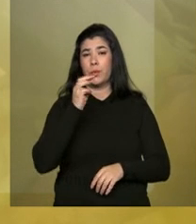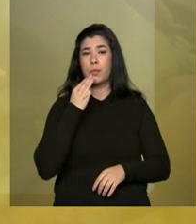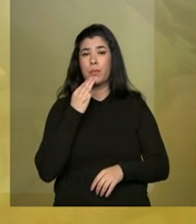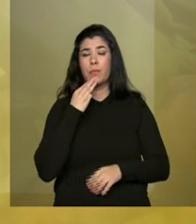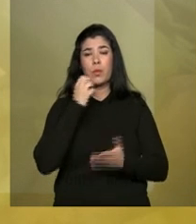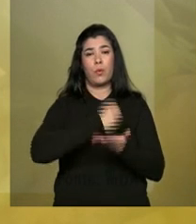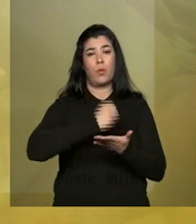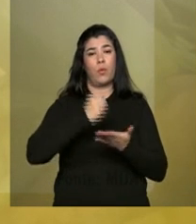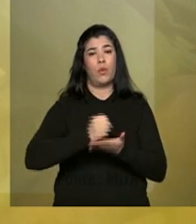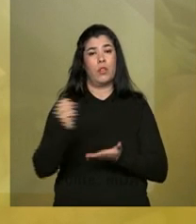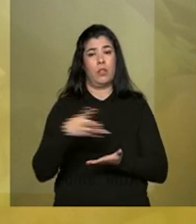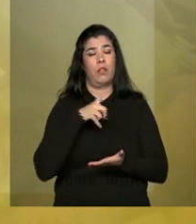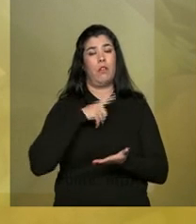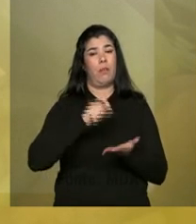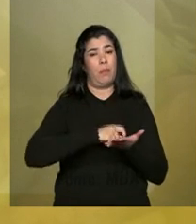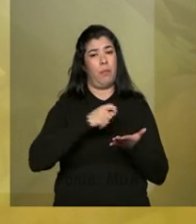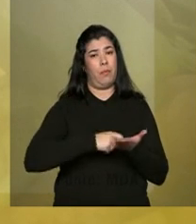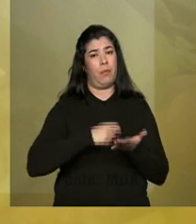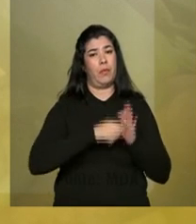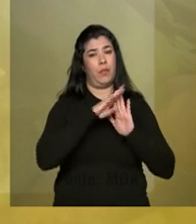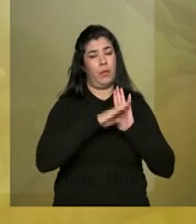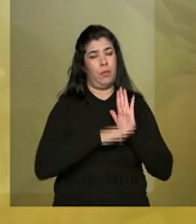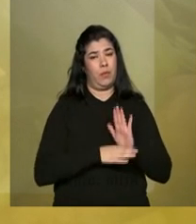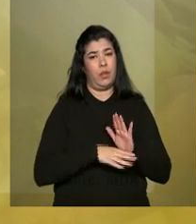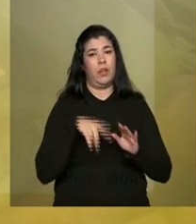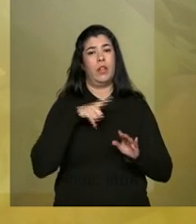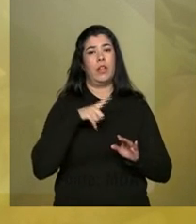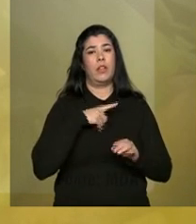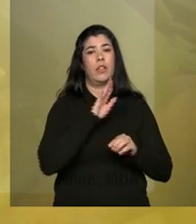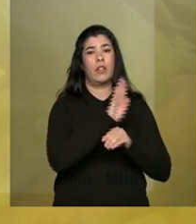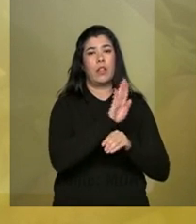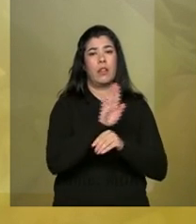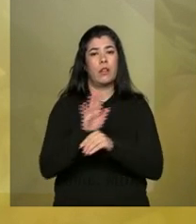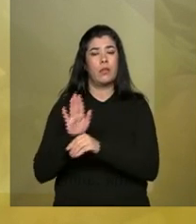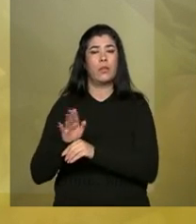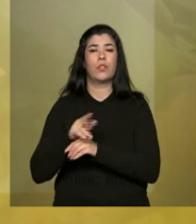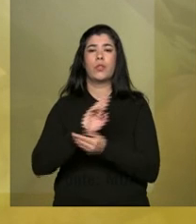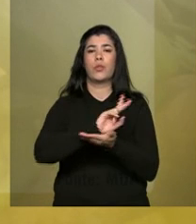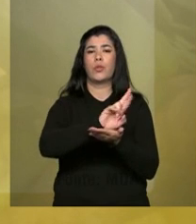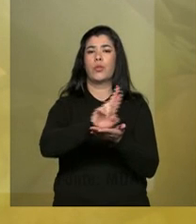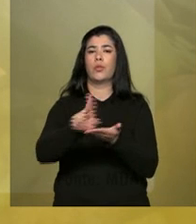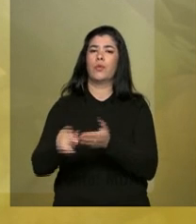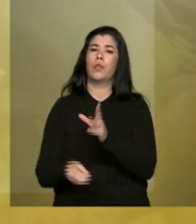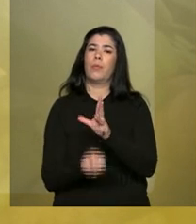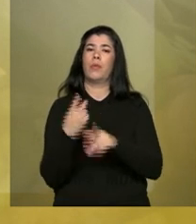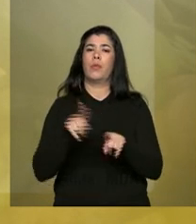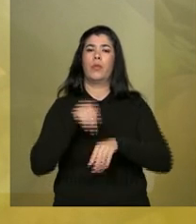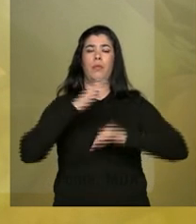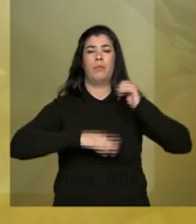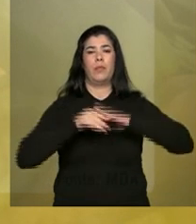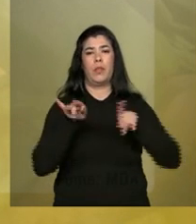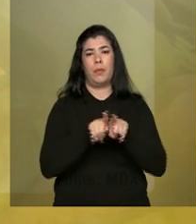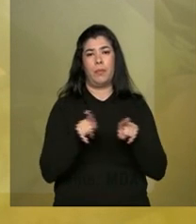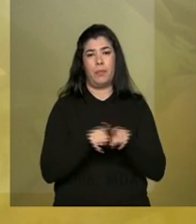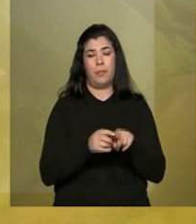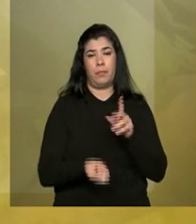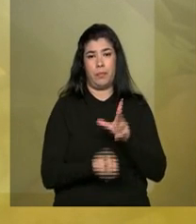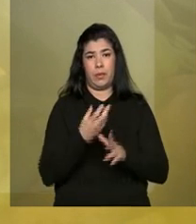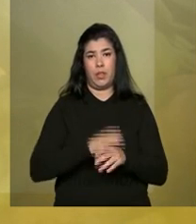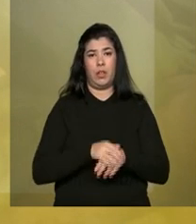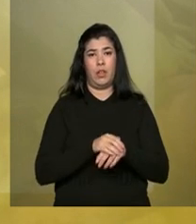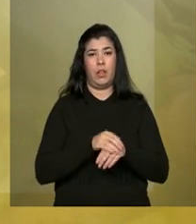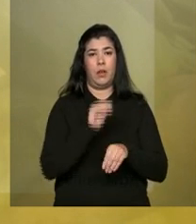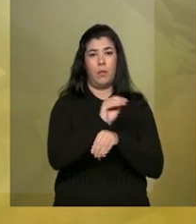de contratos já foram assinados no programa, que contempla vários produtos e atividades, como a criação de gado,